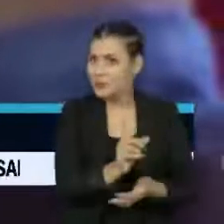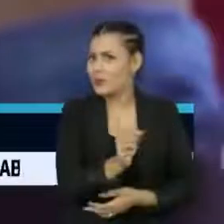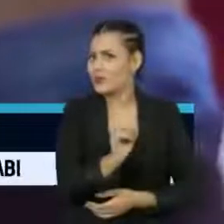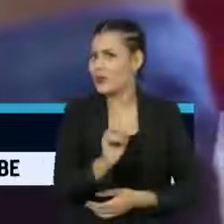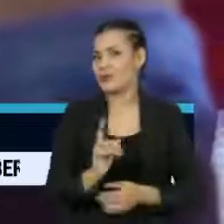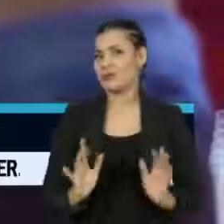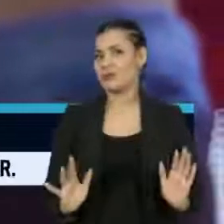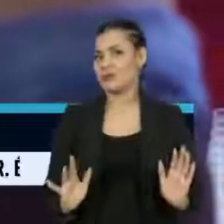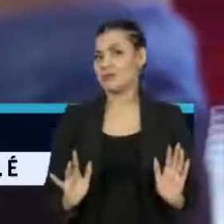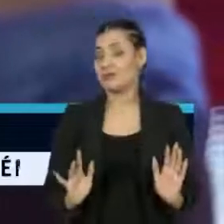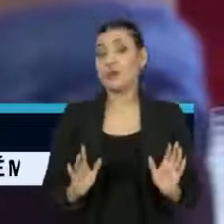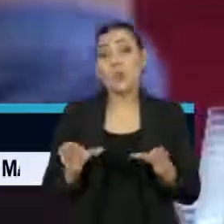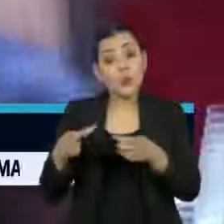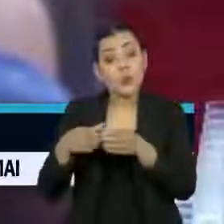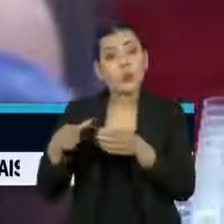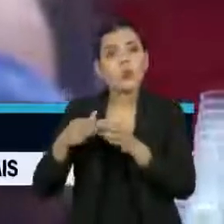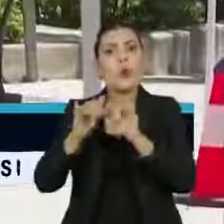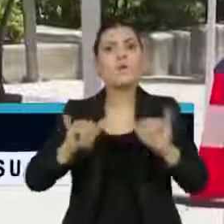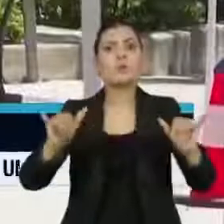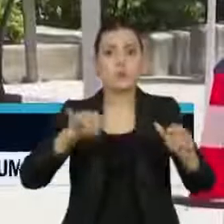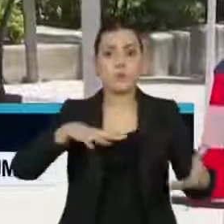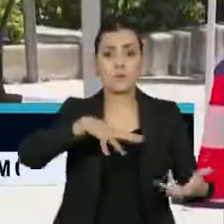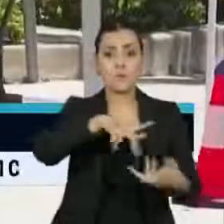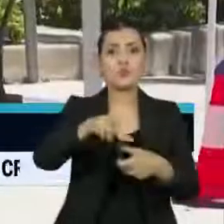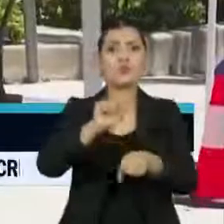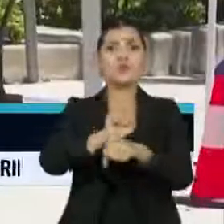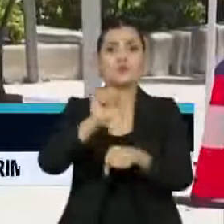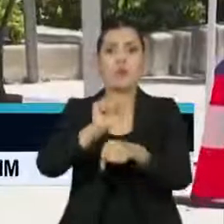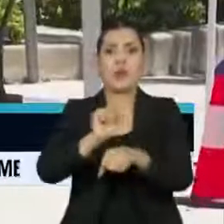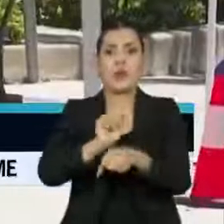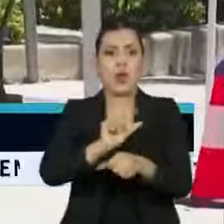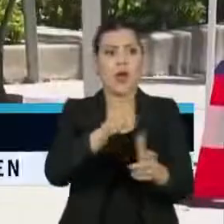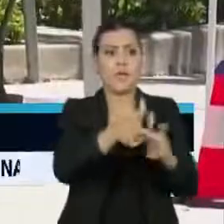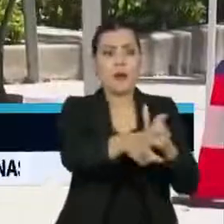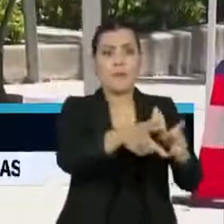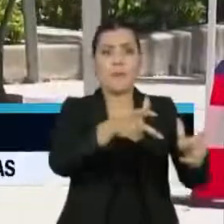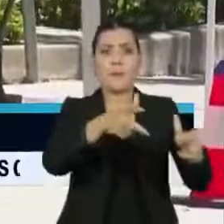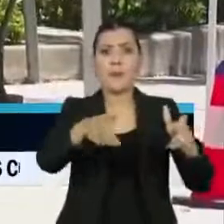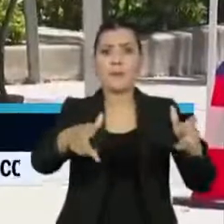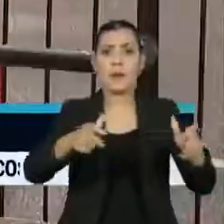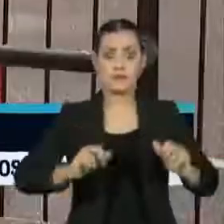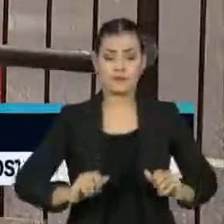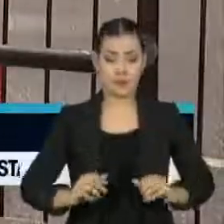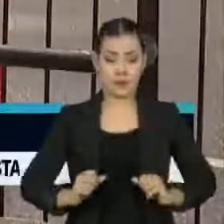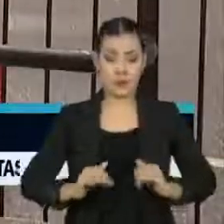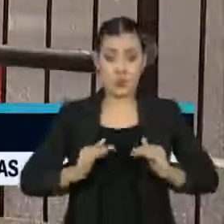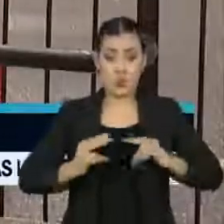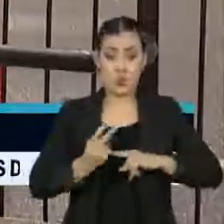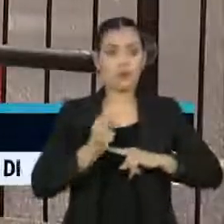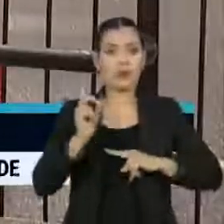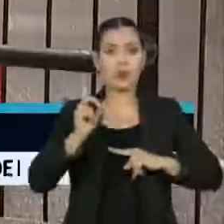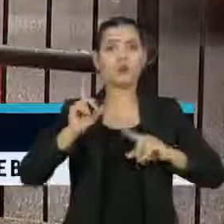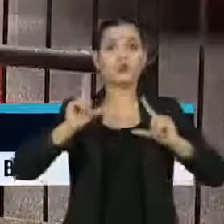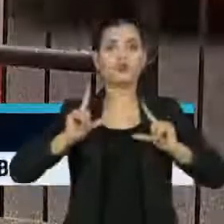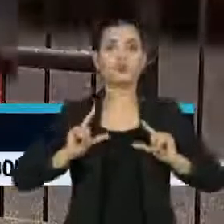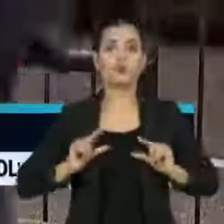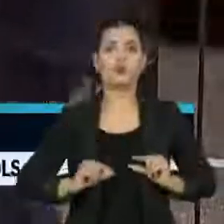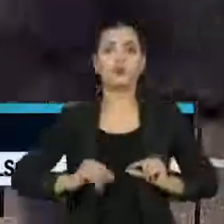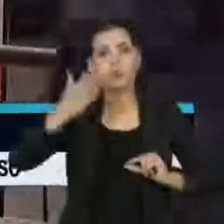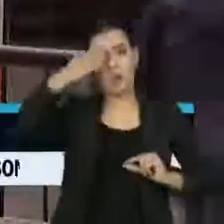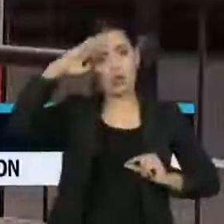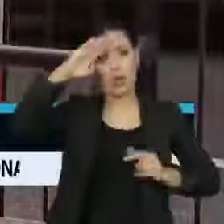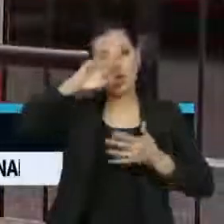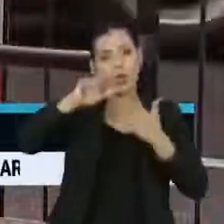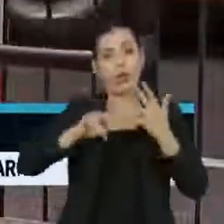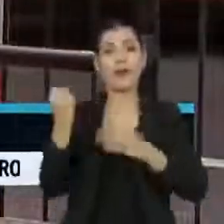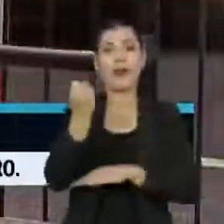o esperado. O grupo defende que o mundo deve esperar que os imunizantes não previnam a infecção, mas que reduzam os sintomas e